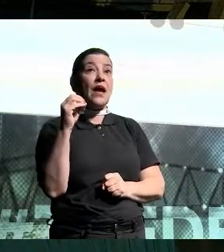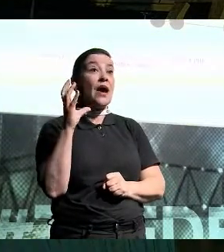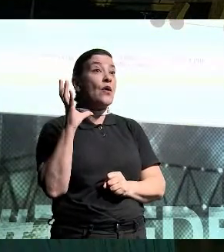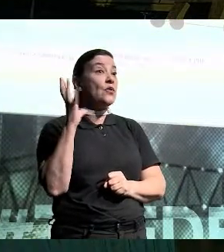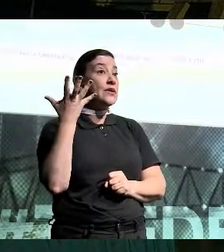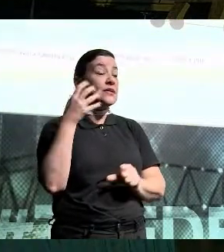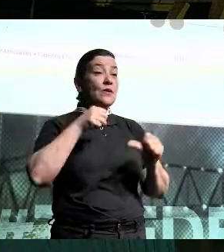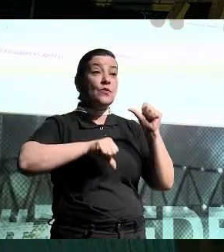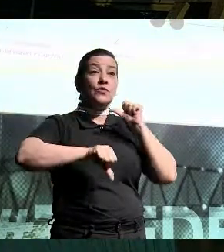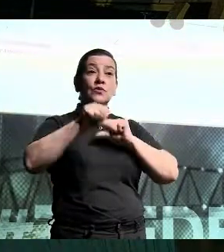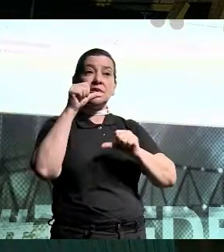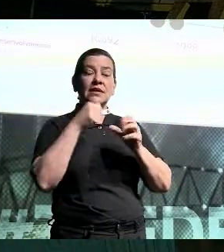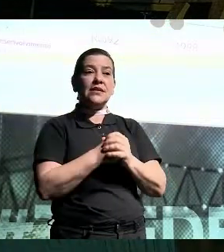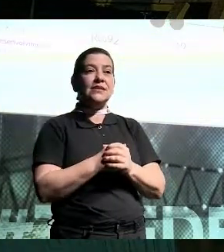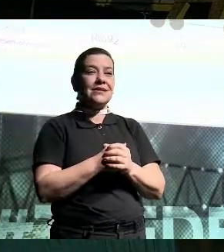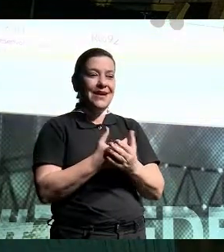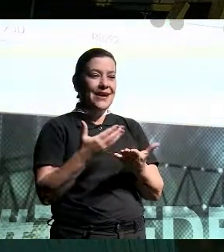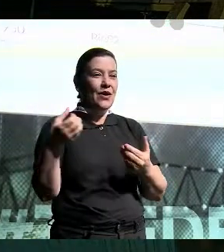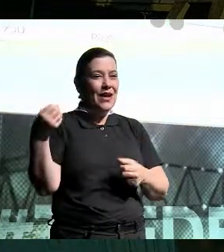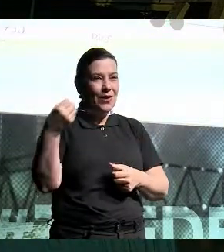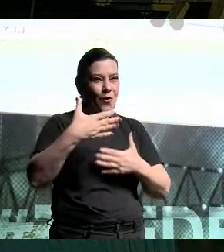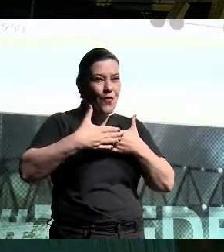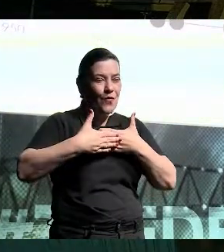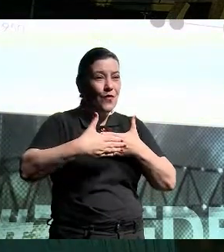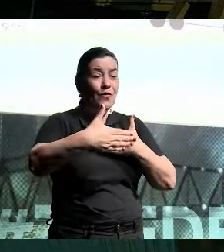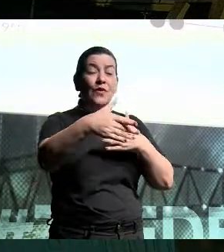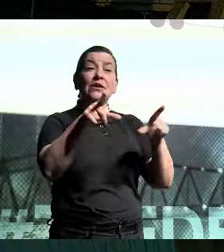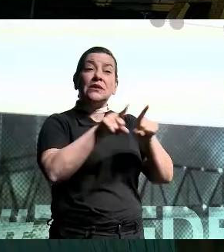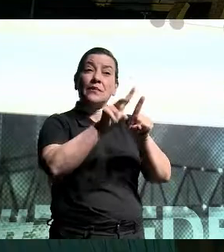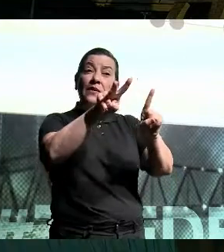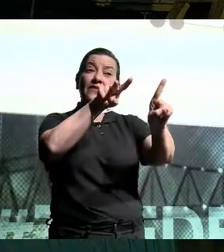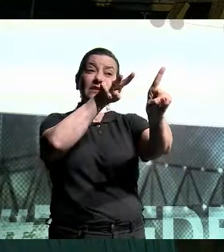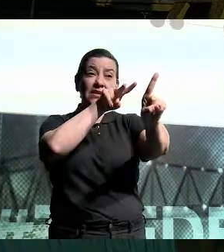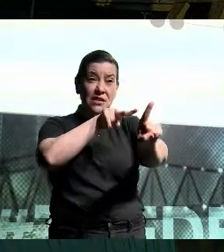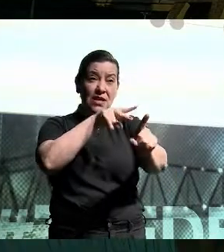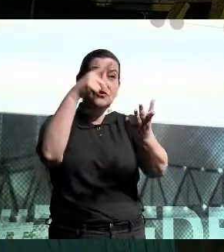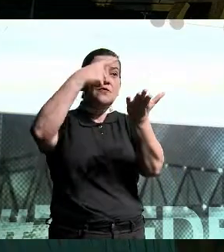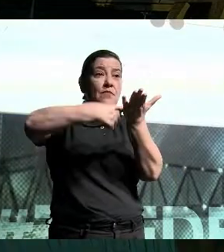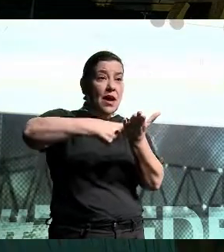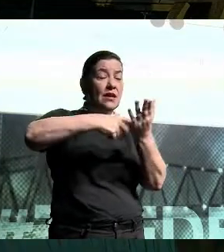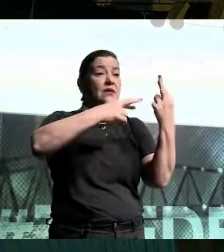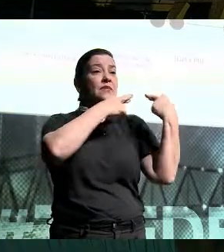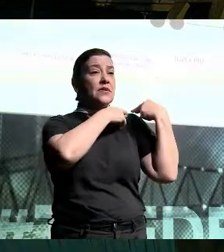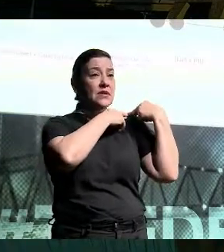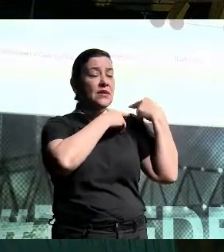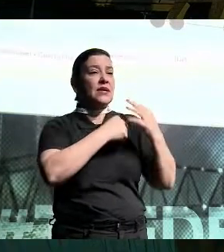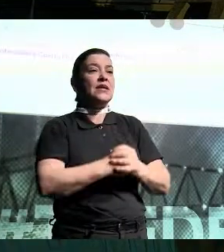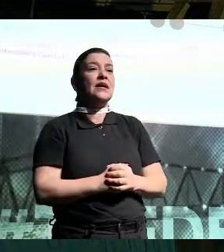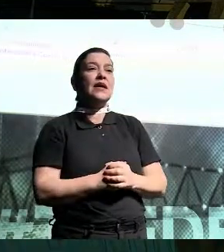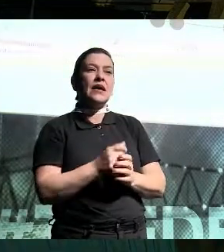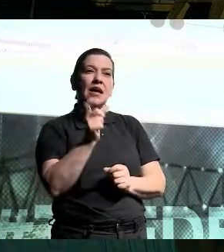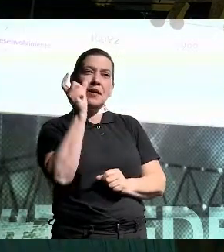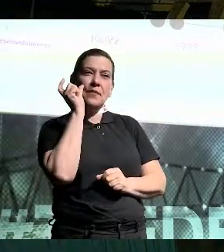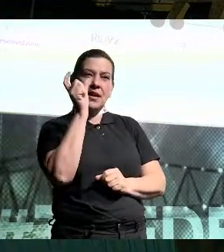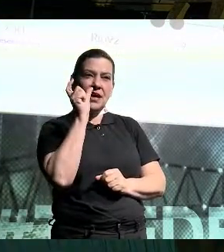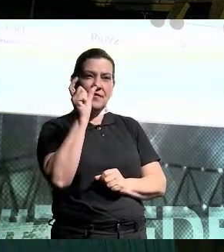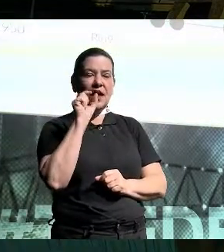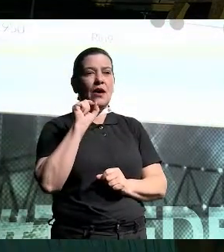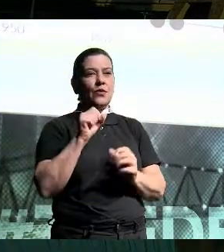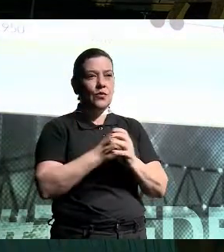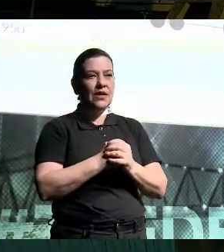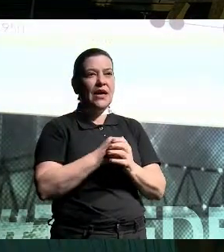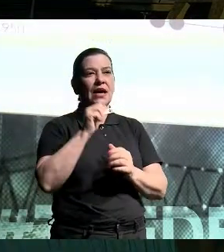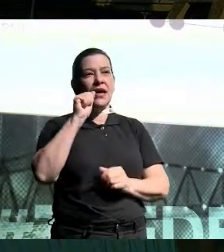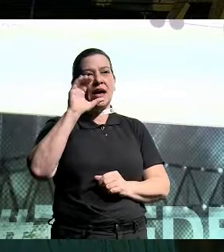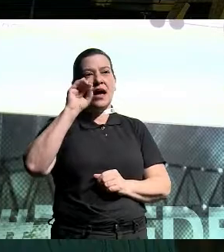O milênio novo que entrou, ele trouxe também uma nova visão de impacto e responsabilidade. Aqui a palavrinha accountability vai contar